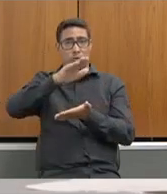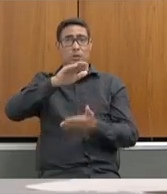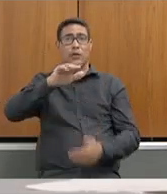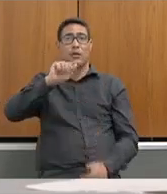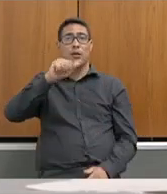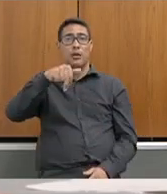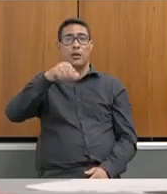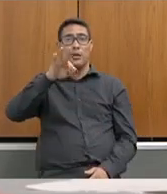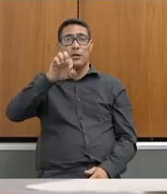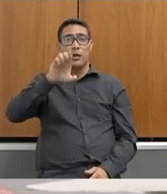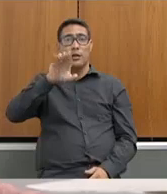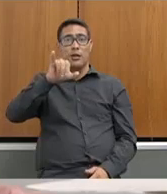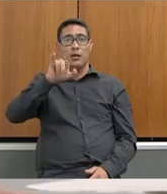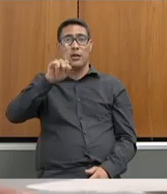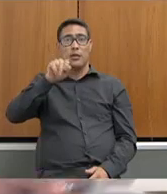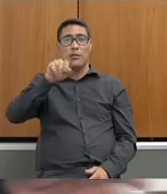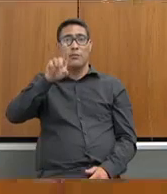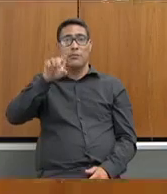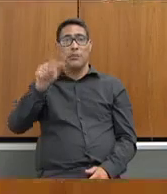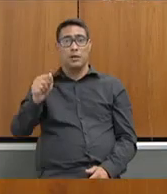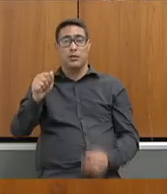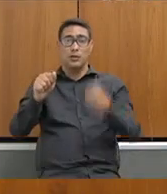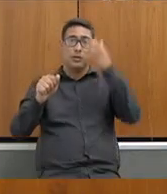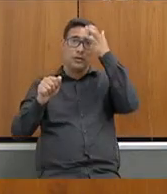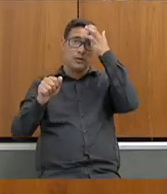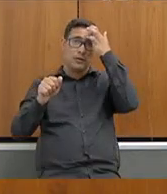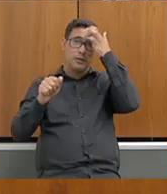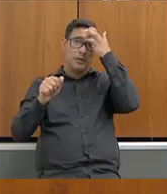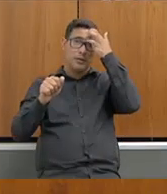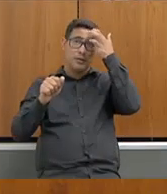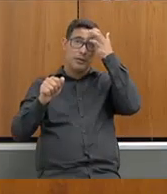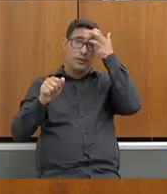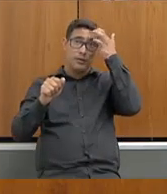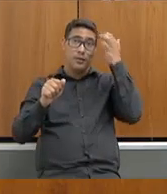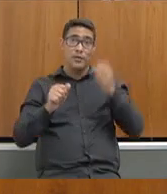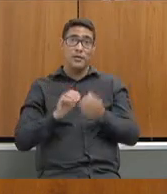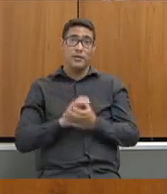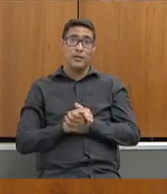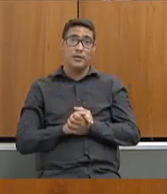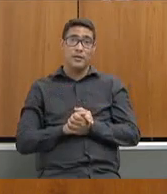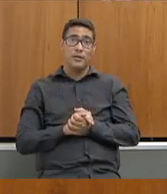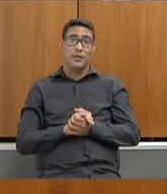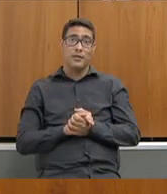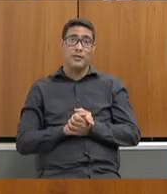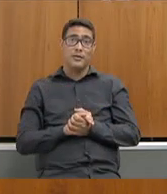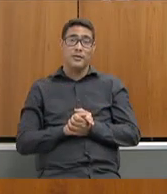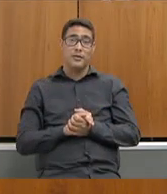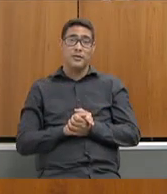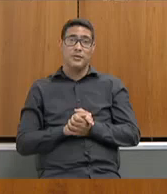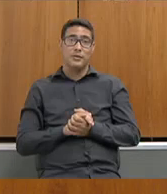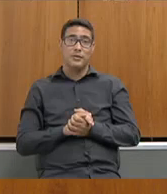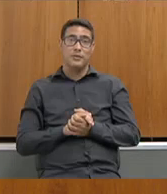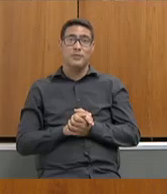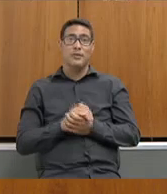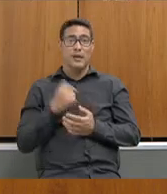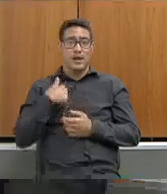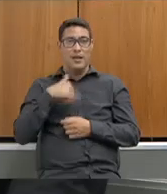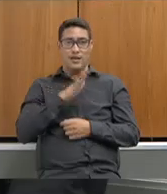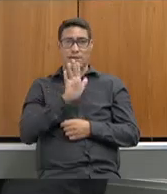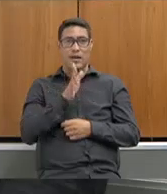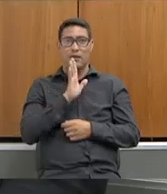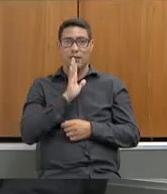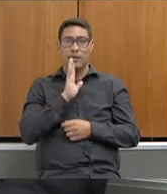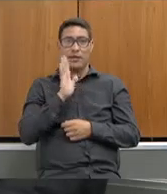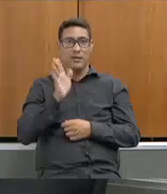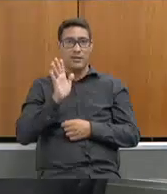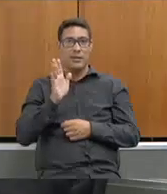Exemplos? Não, não é? Eu posso pedir. Não. Deixa eu... Essa daqui eu já sei, deputada. A